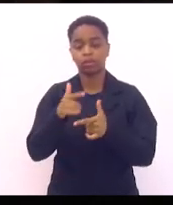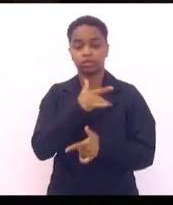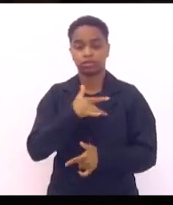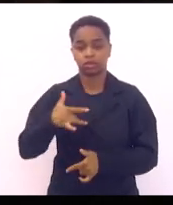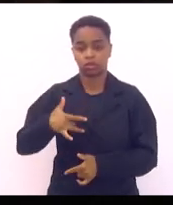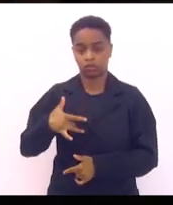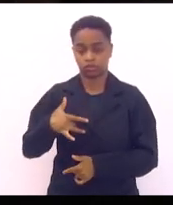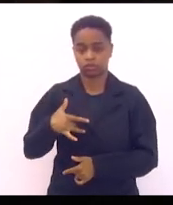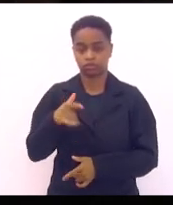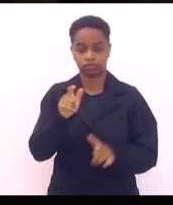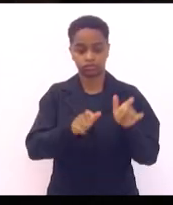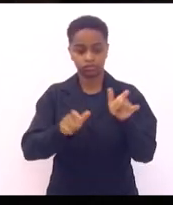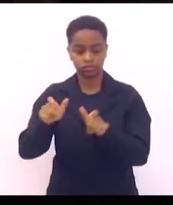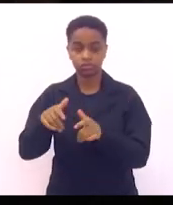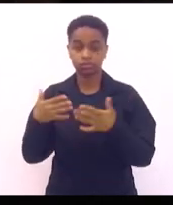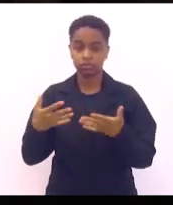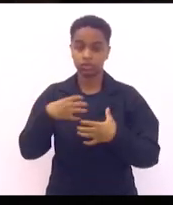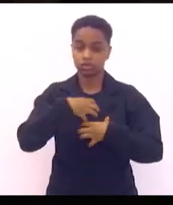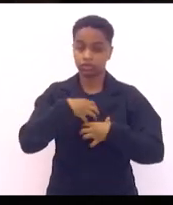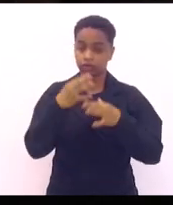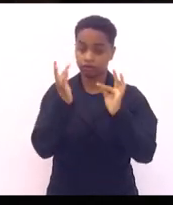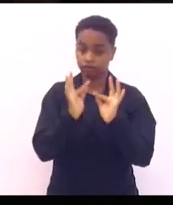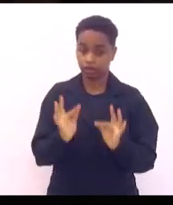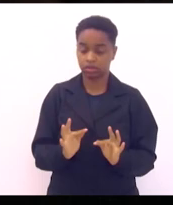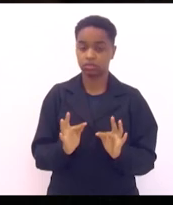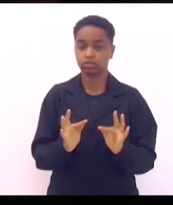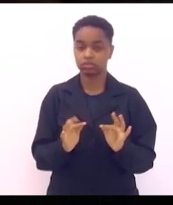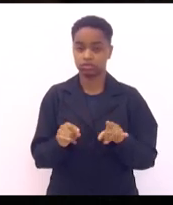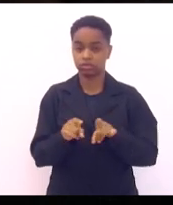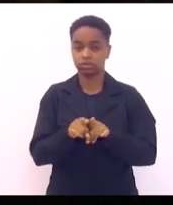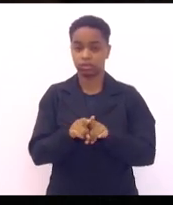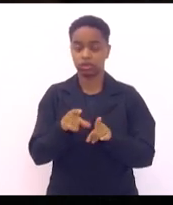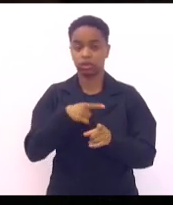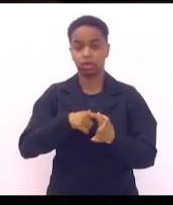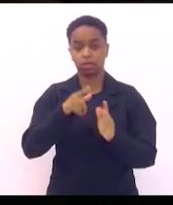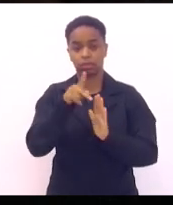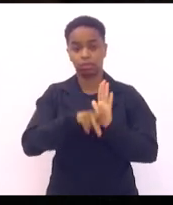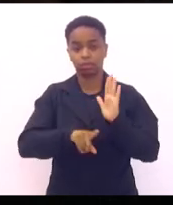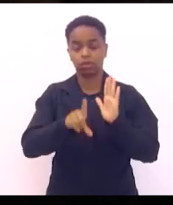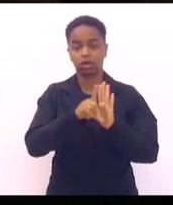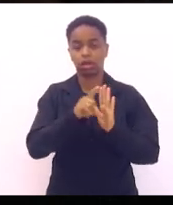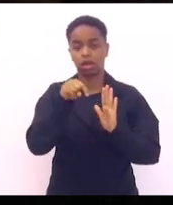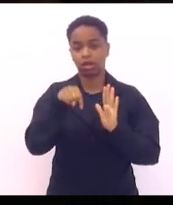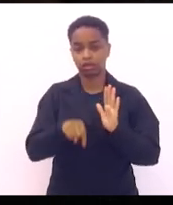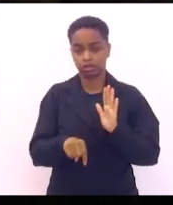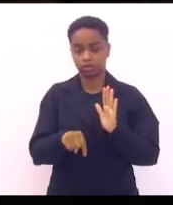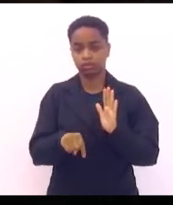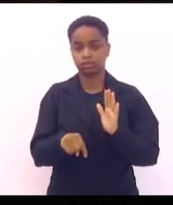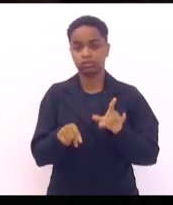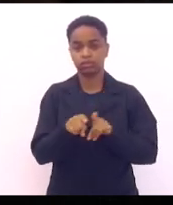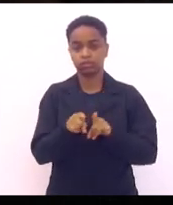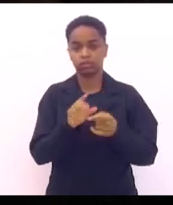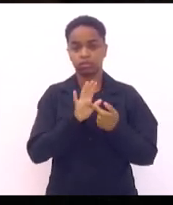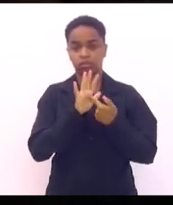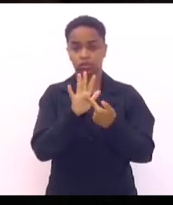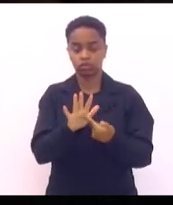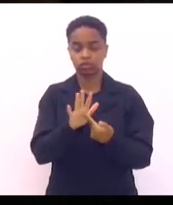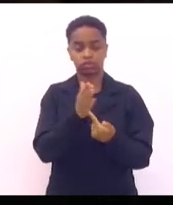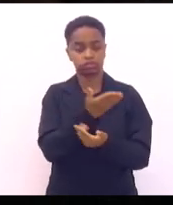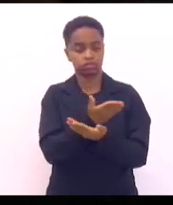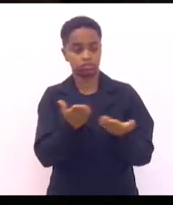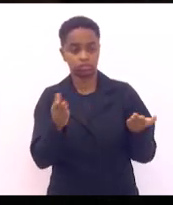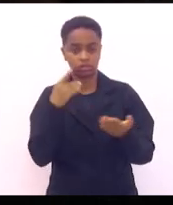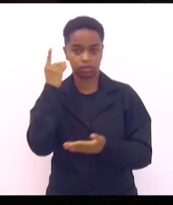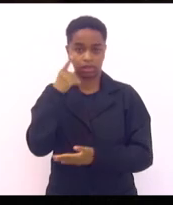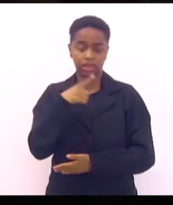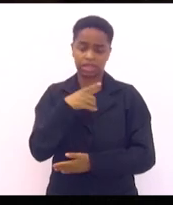paciente. E eu fico muito contente, muito feliz de ter esse projeto de lei aqui estar apresentando aos deputados e eu tenho